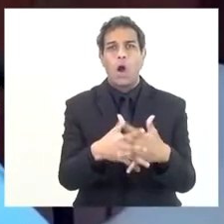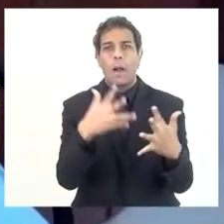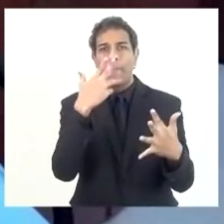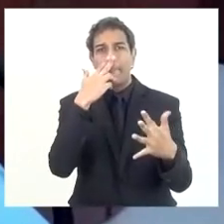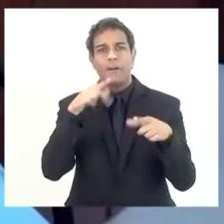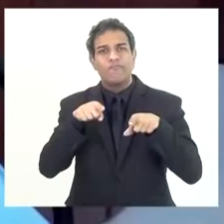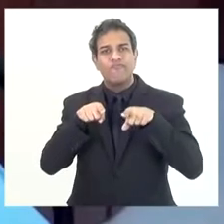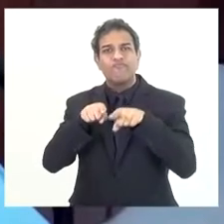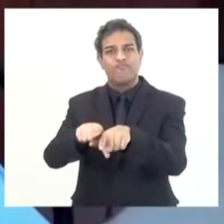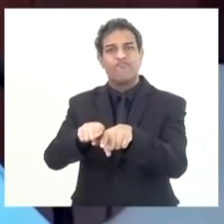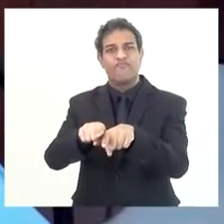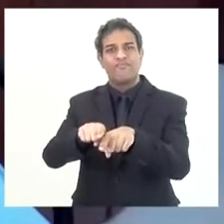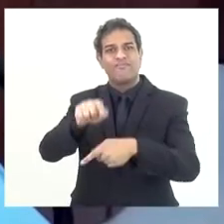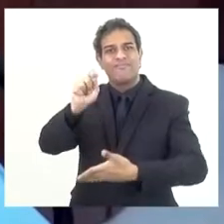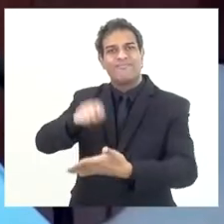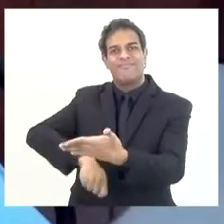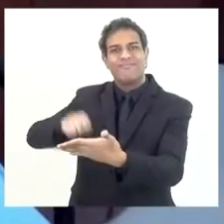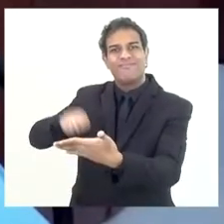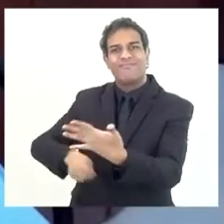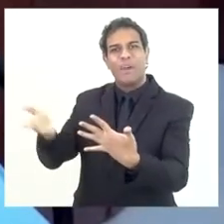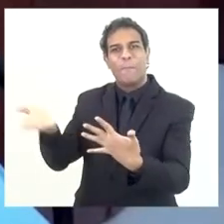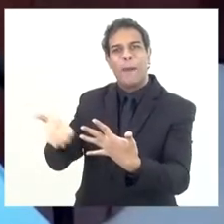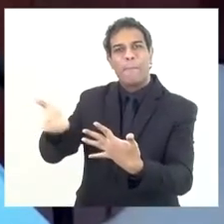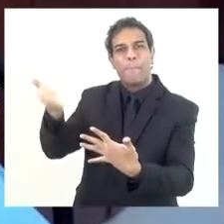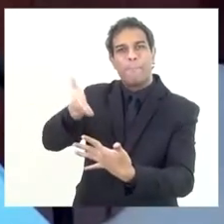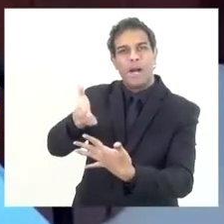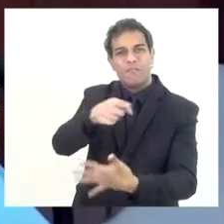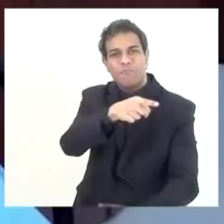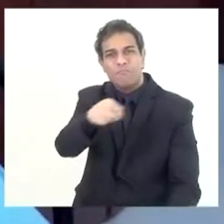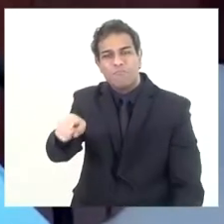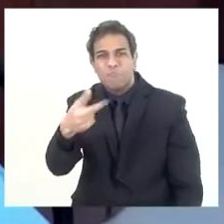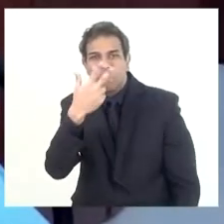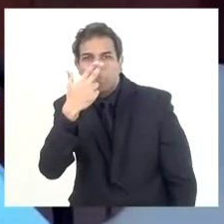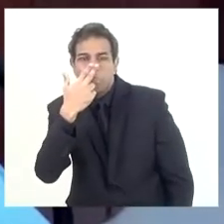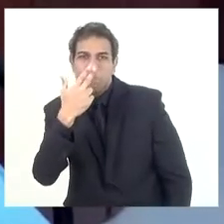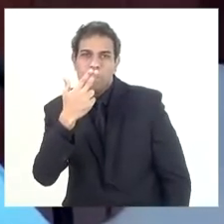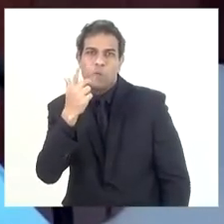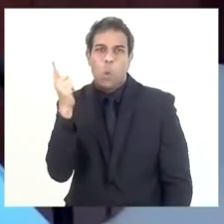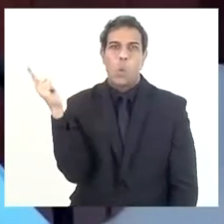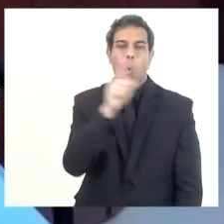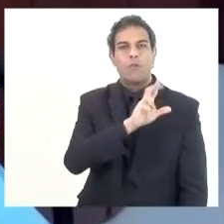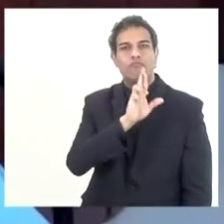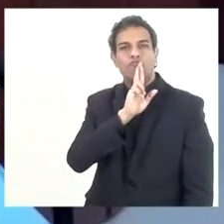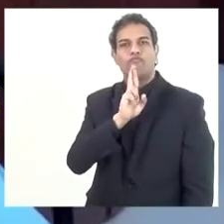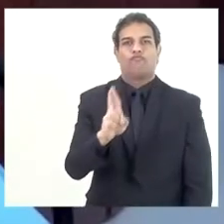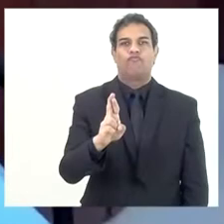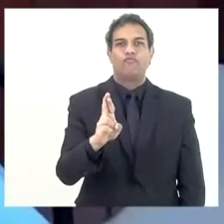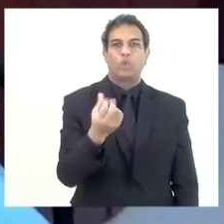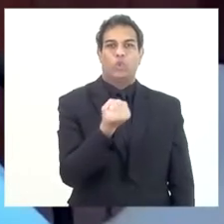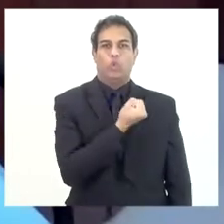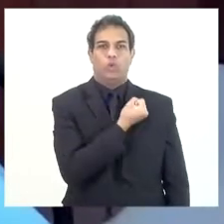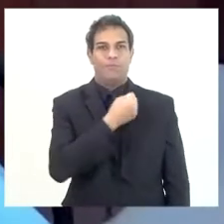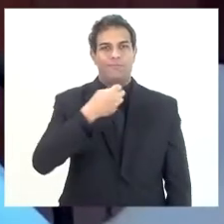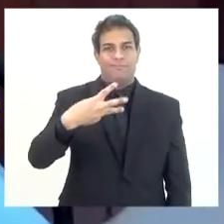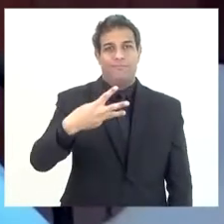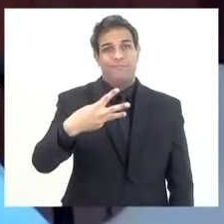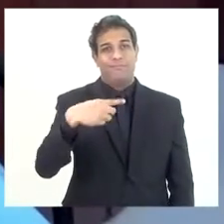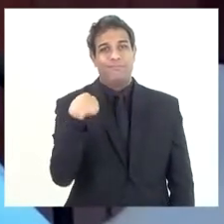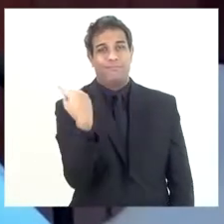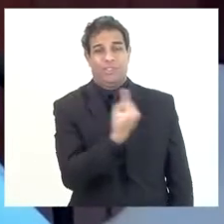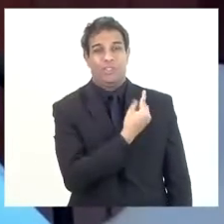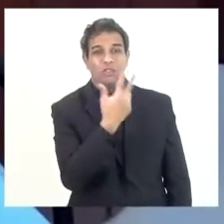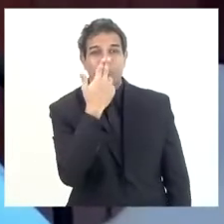tempo da inscrição dos créditos, eu não sei se eu consegui responder esse ponto 3, mas foi o que a gente